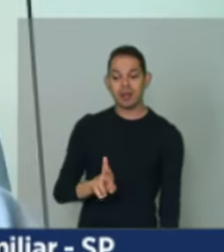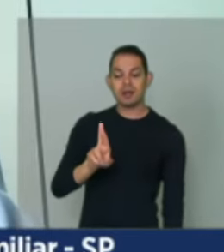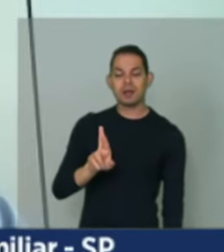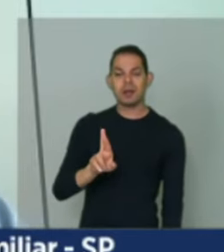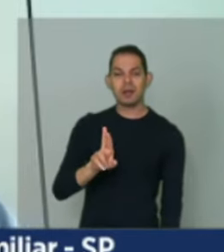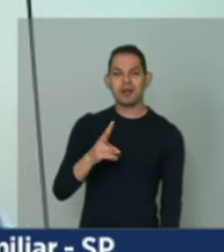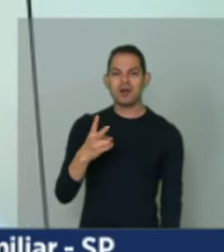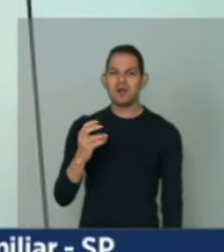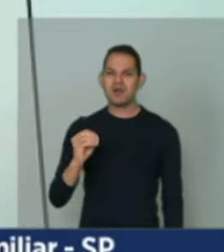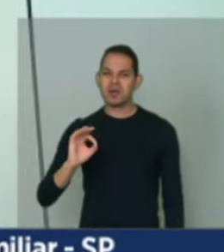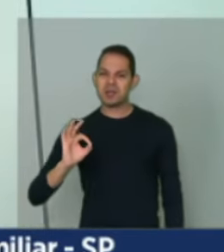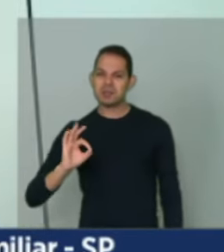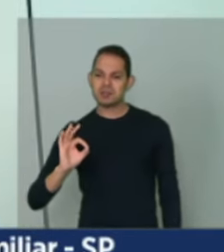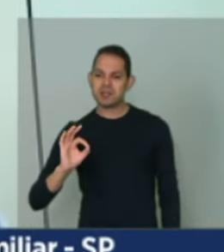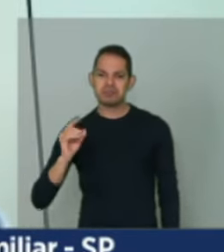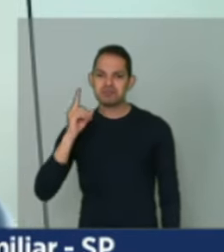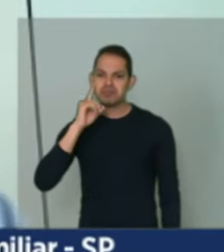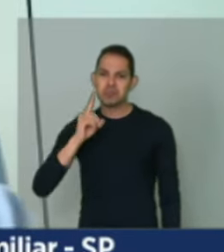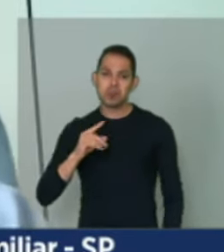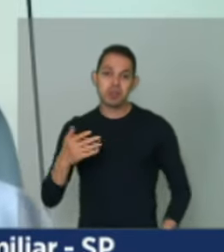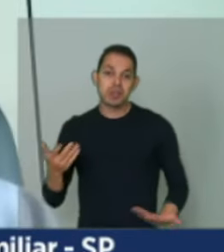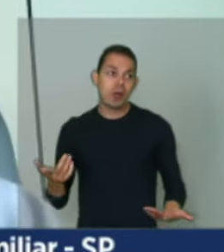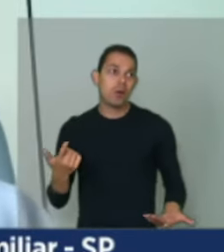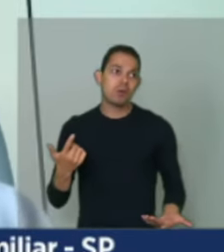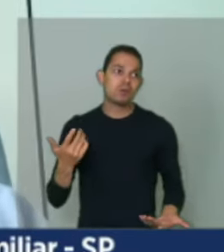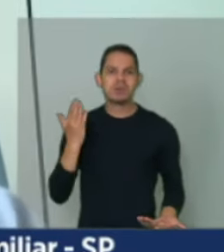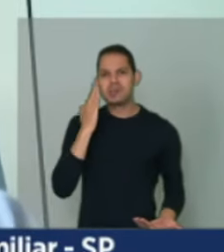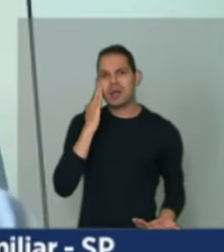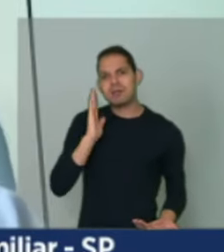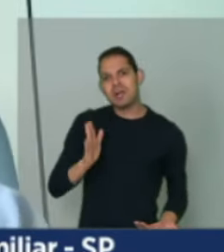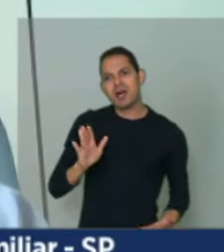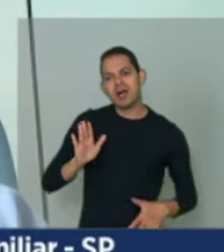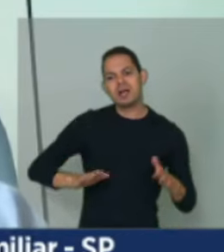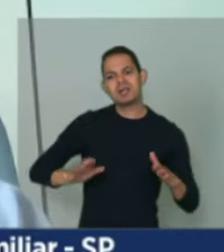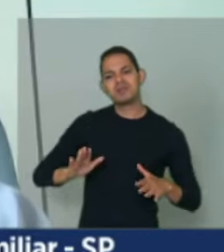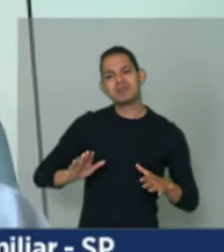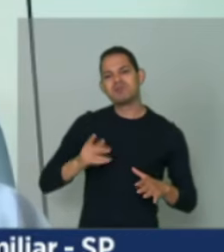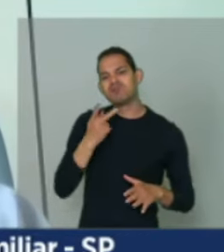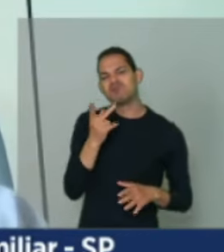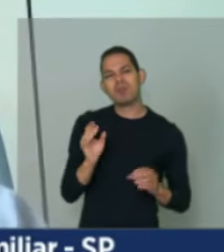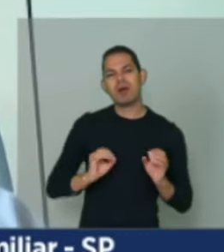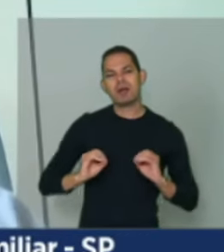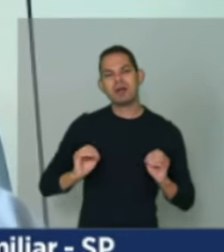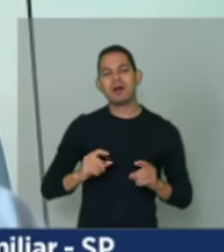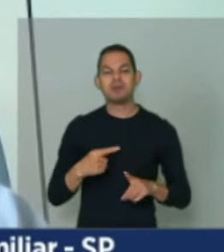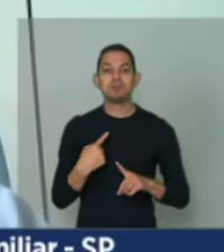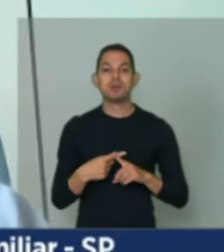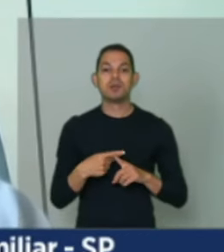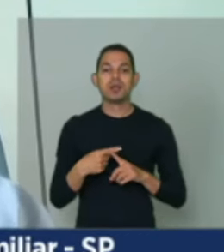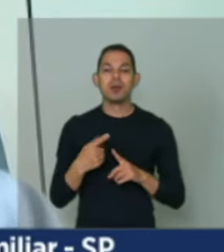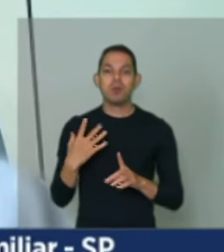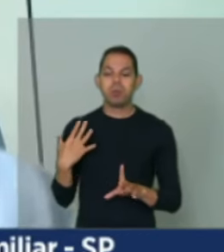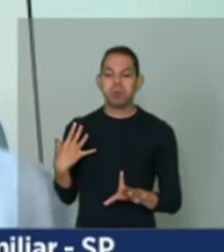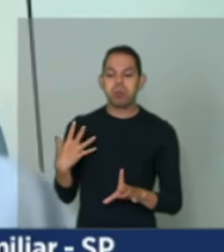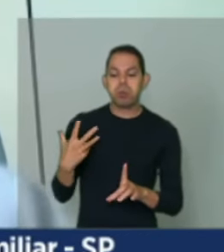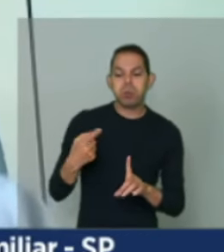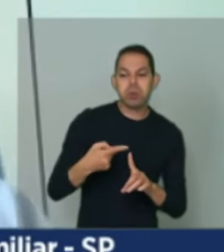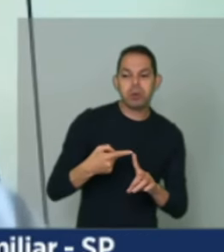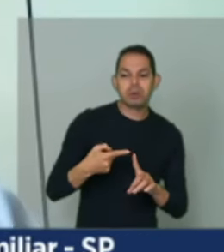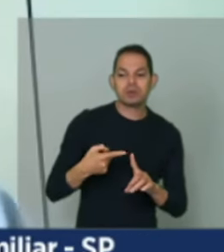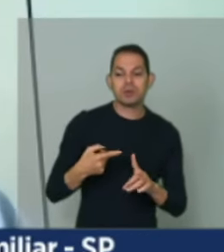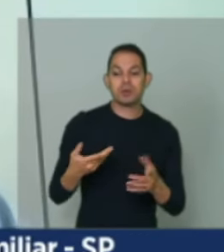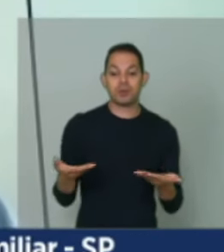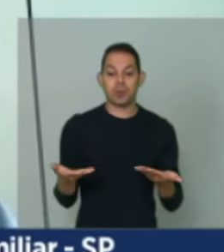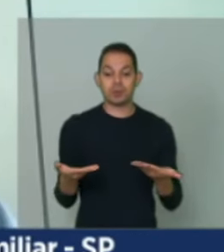a gente não sabe, ou já sabe, ou às vezes deixa de falar, qual que é o destino. Então, hoje,